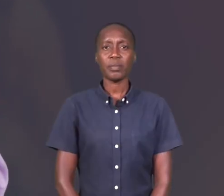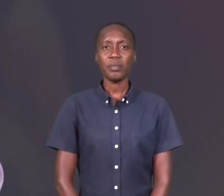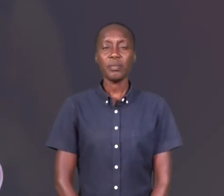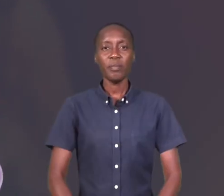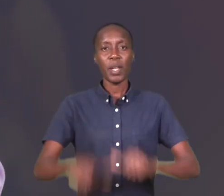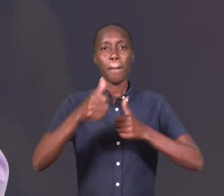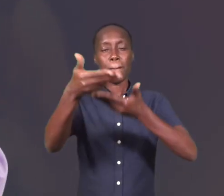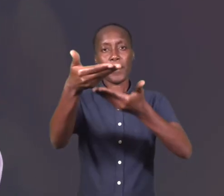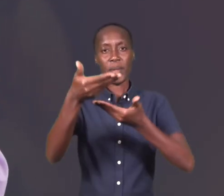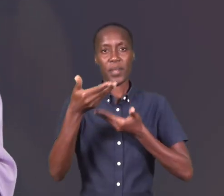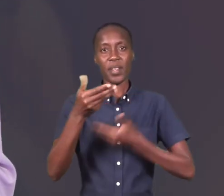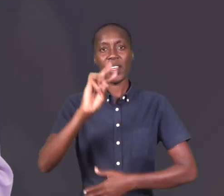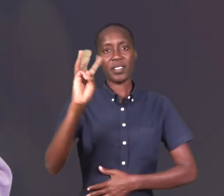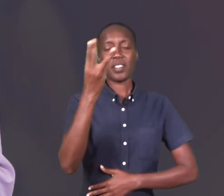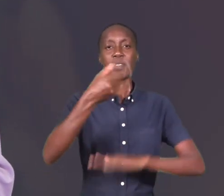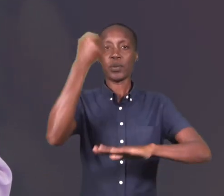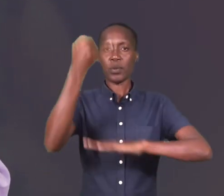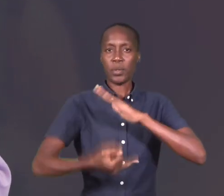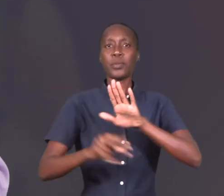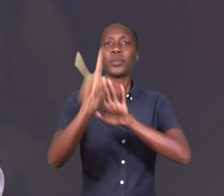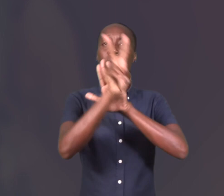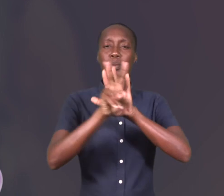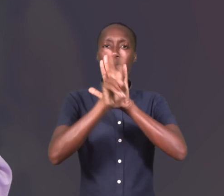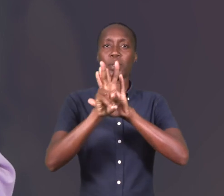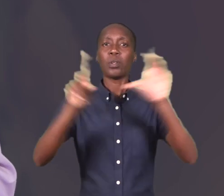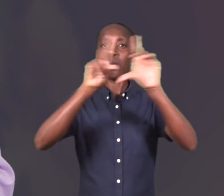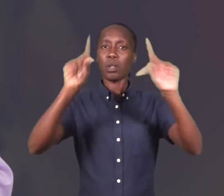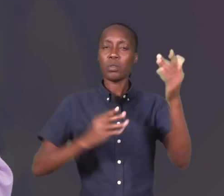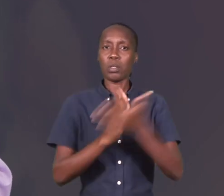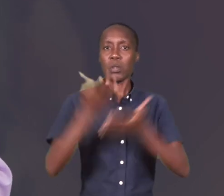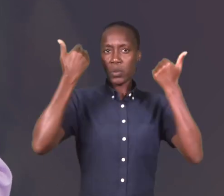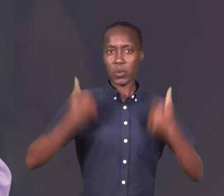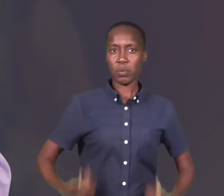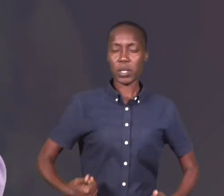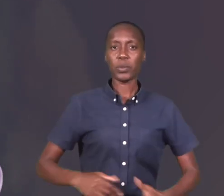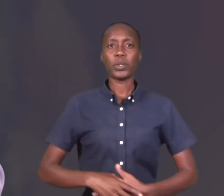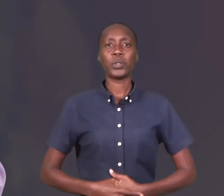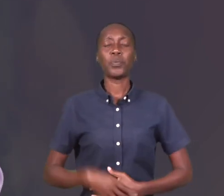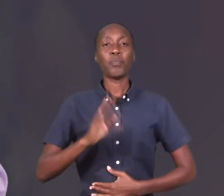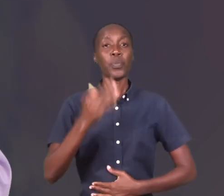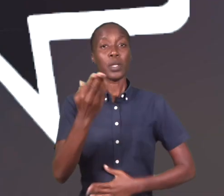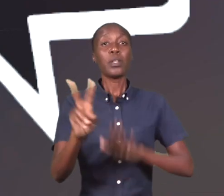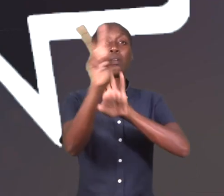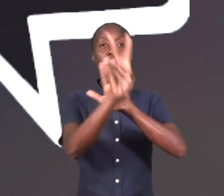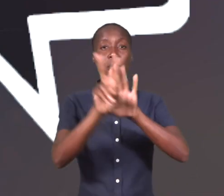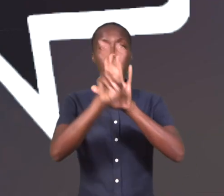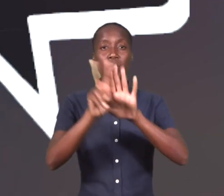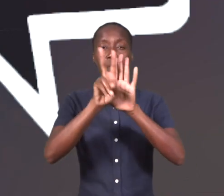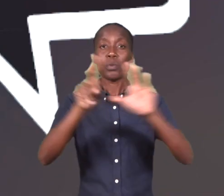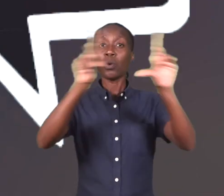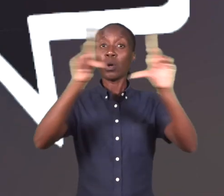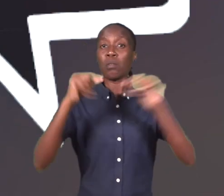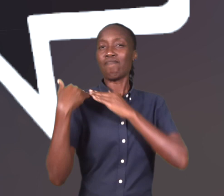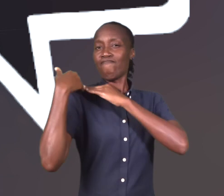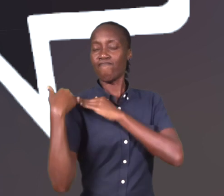Bem-vindo ao terceiro e último vídeo sobre a temática dos direitos humanos. Neste vídeo, vamos falar sobre o